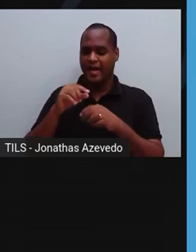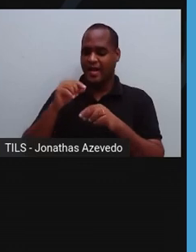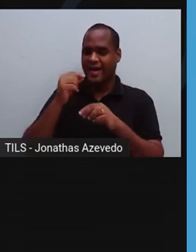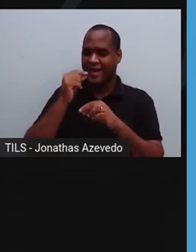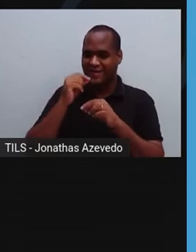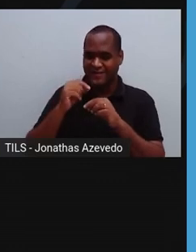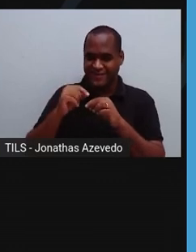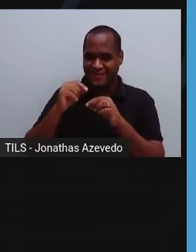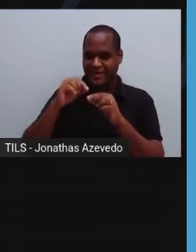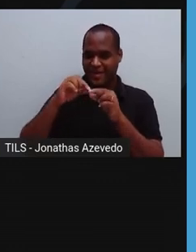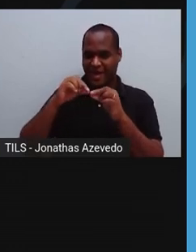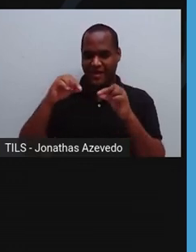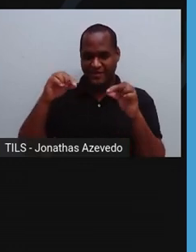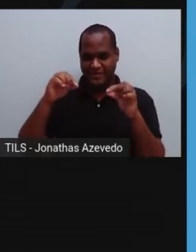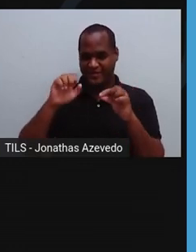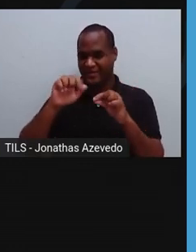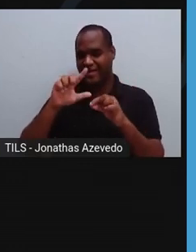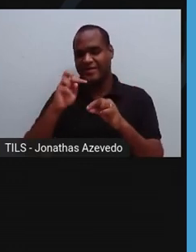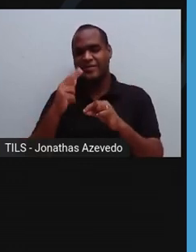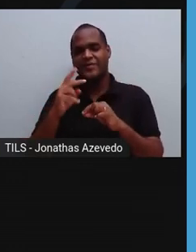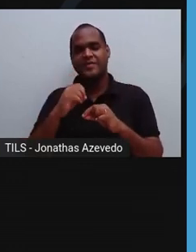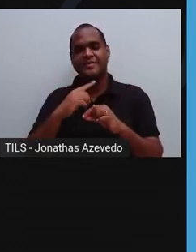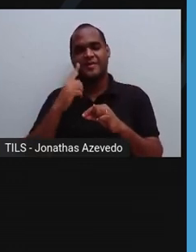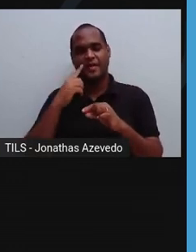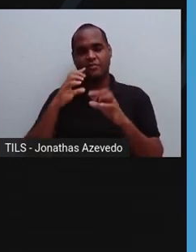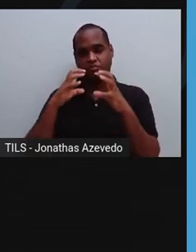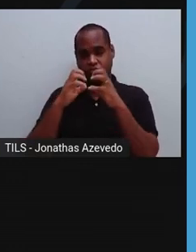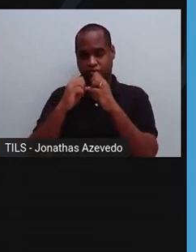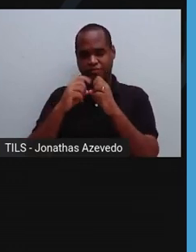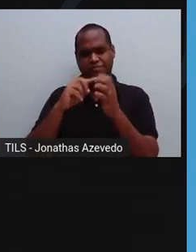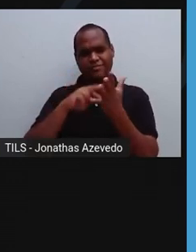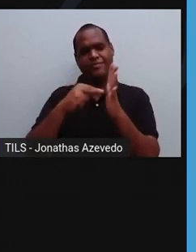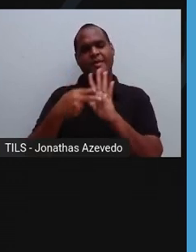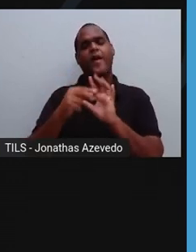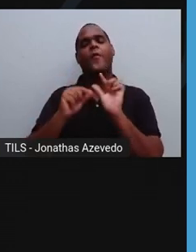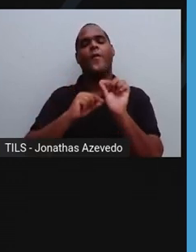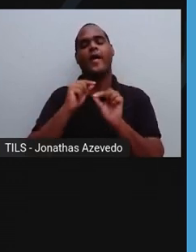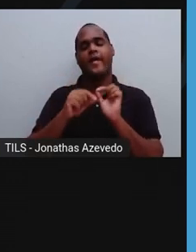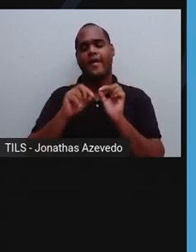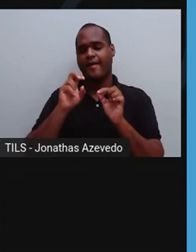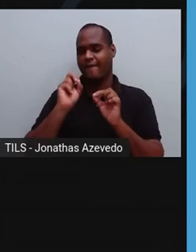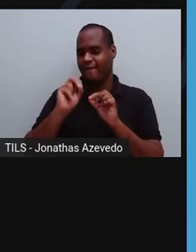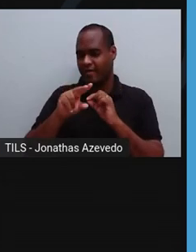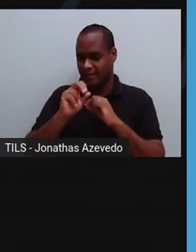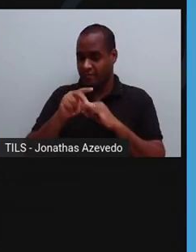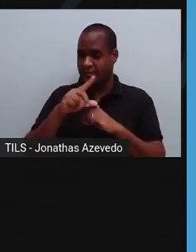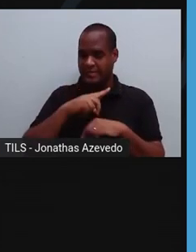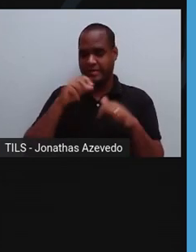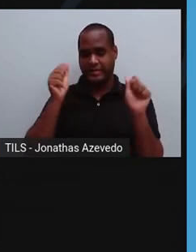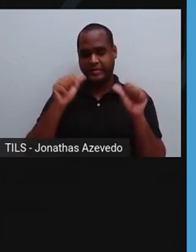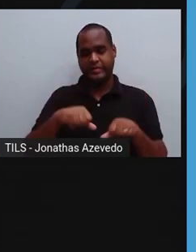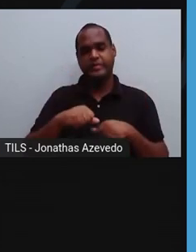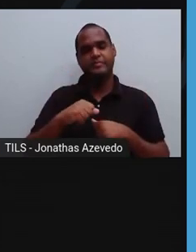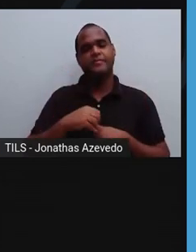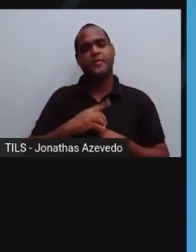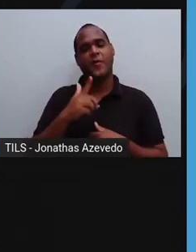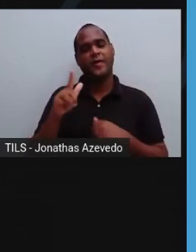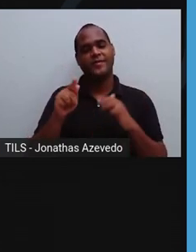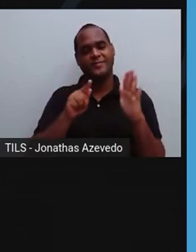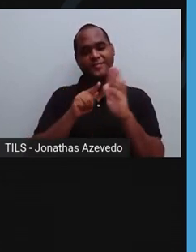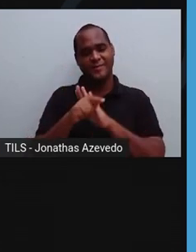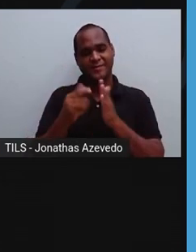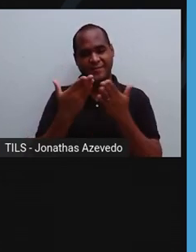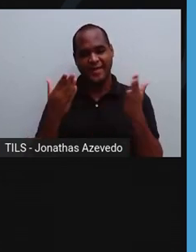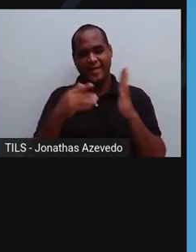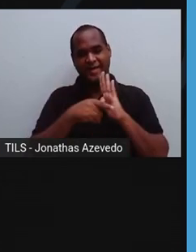dente de alho escurecer, também significa que você está lidando com fungos venenosos. E voltando à pergunta que fizemos